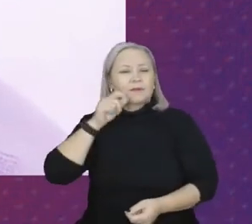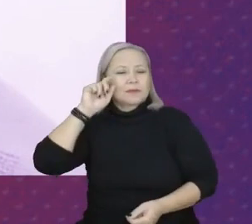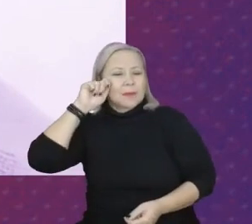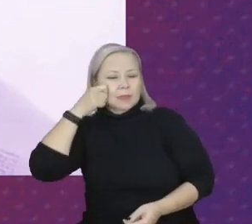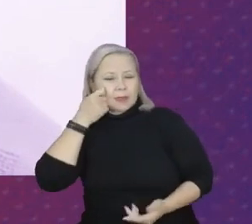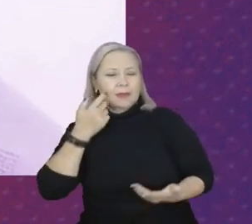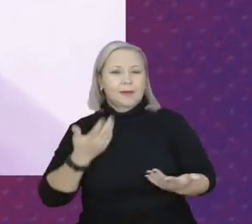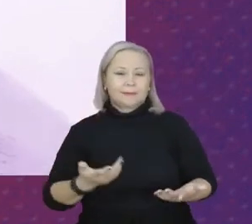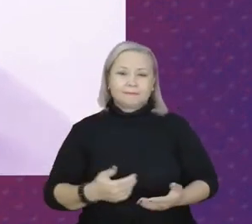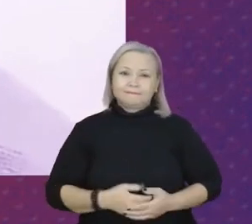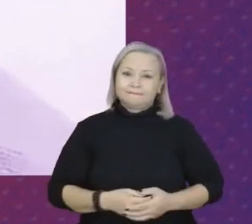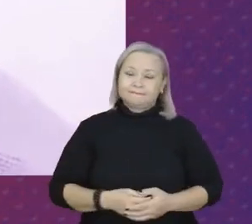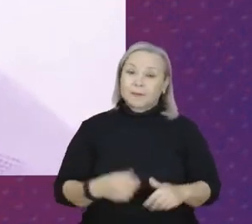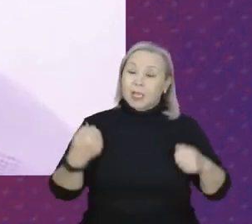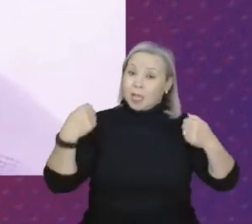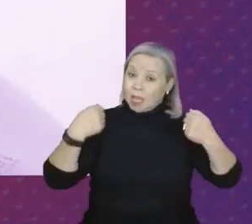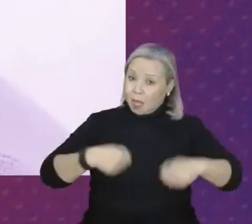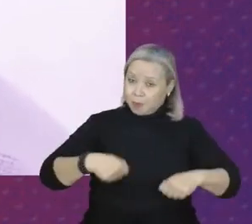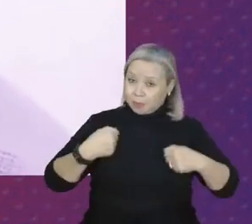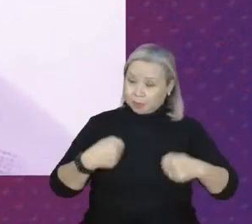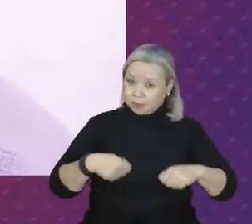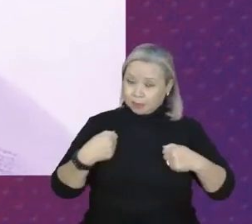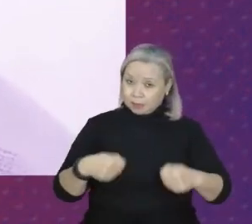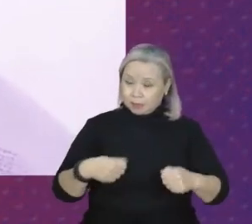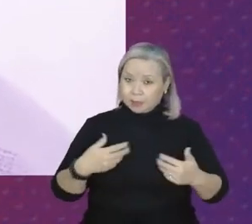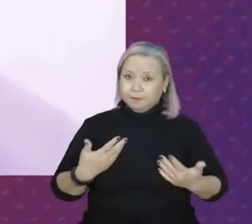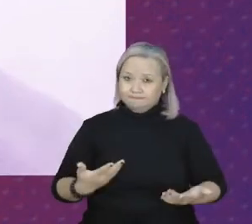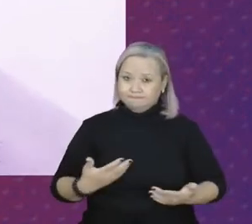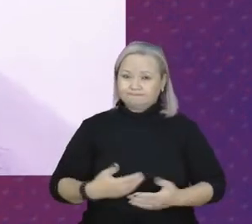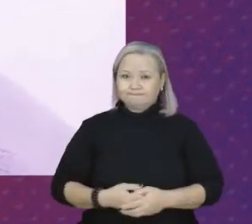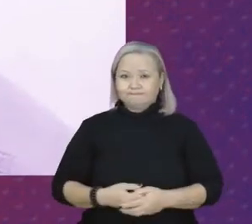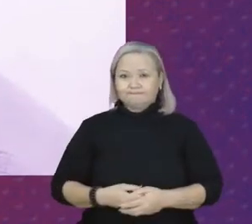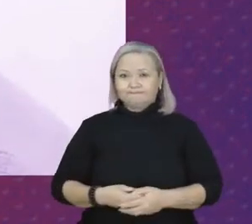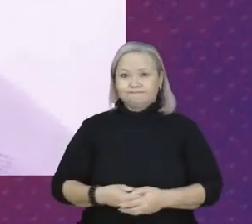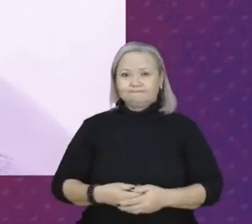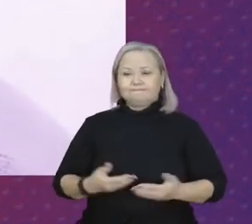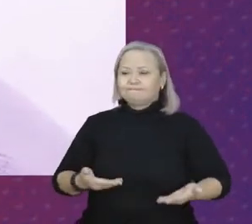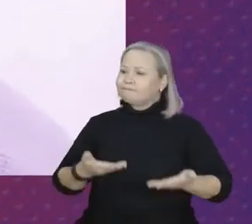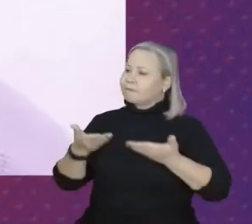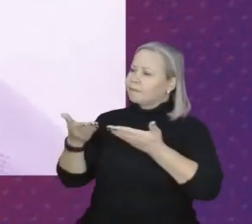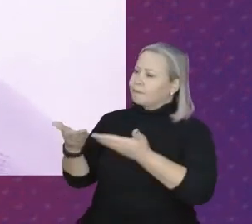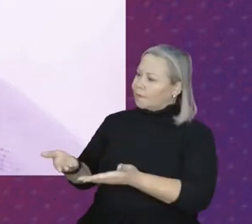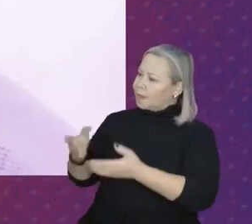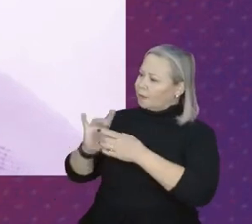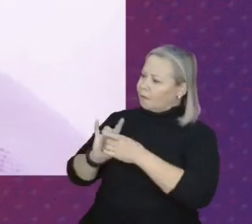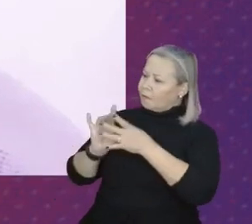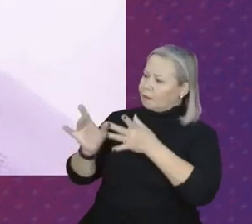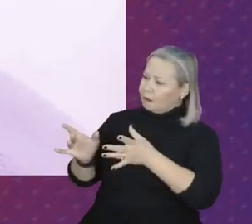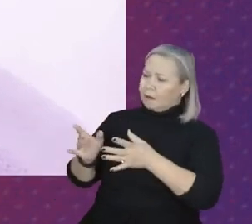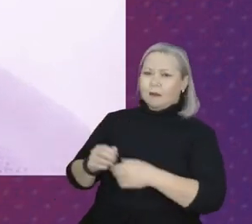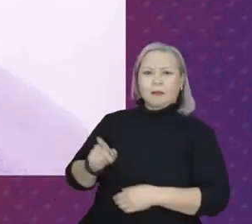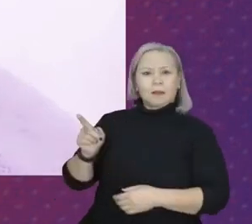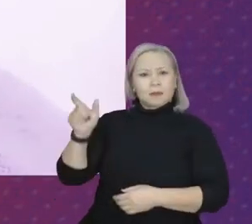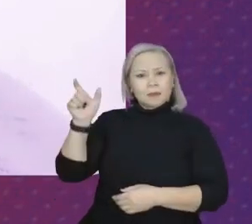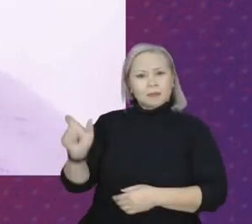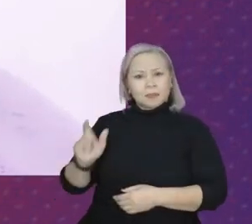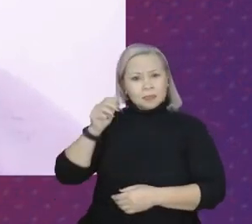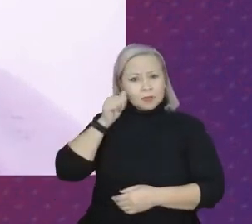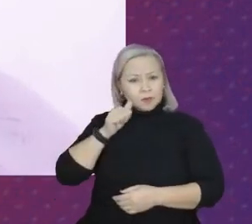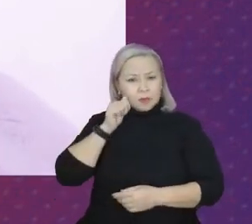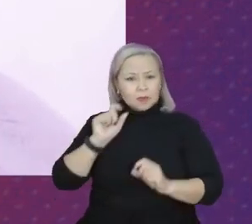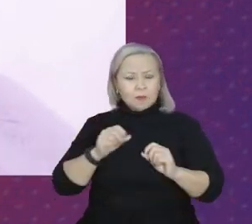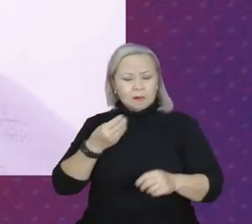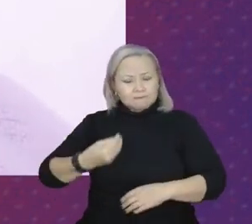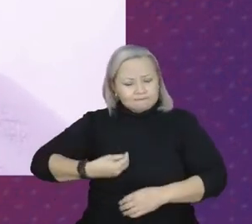E nós precisamos dar voz a essas mulheres para que elas possam estar